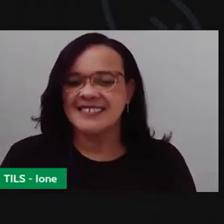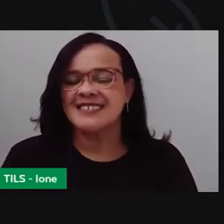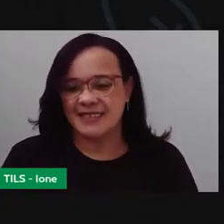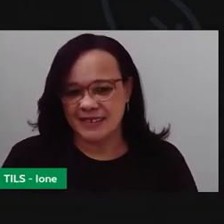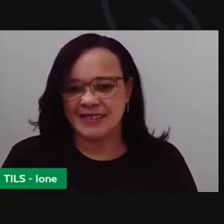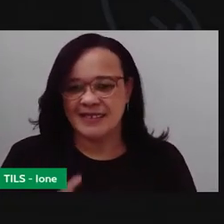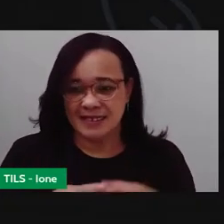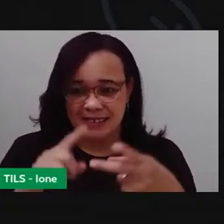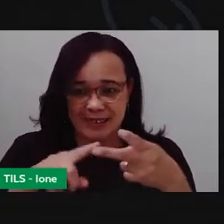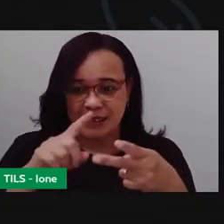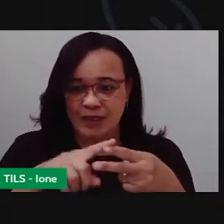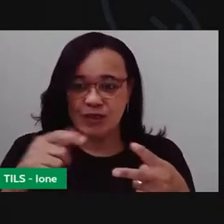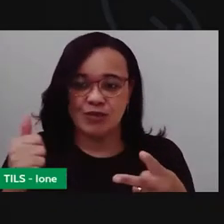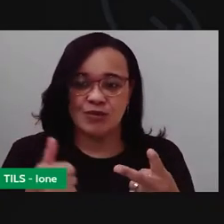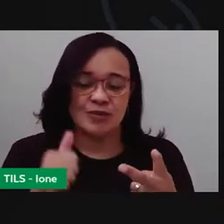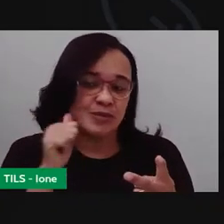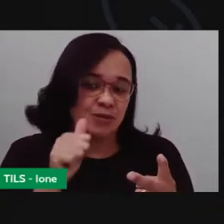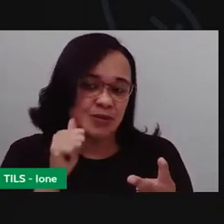Vindo?